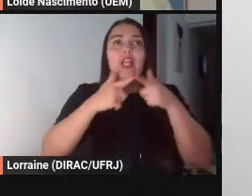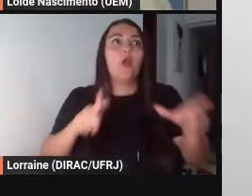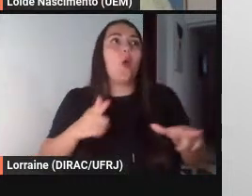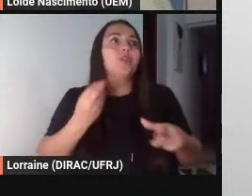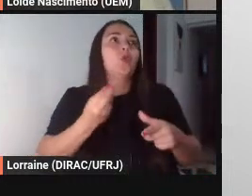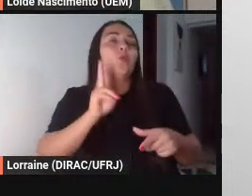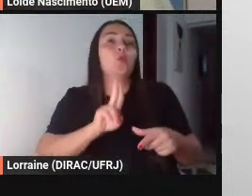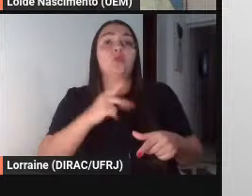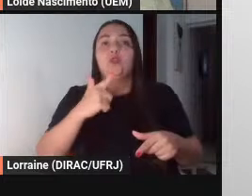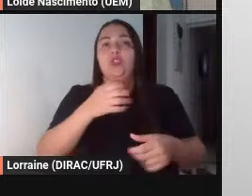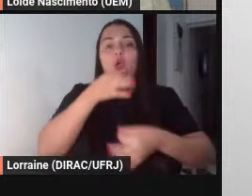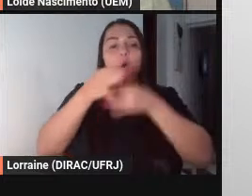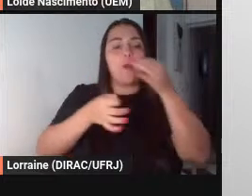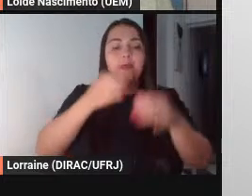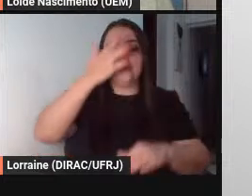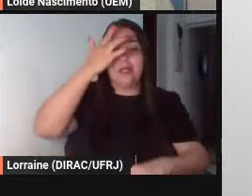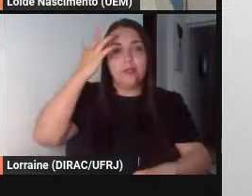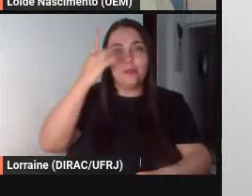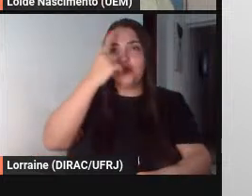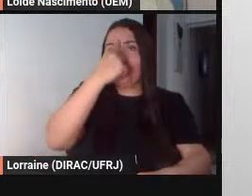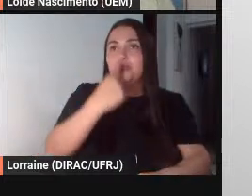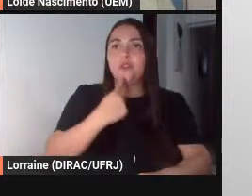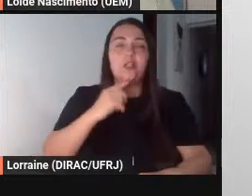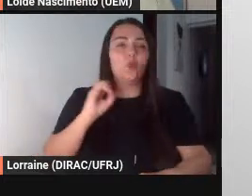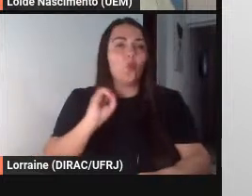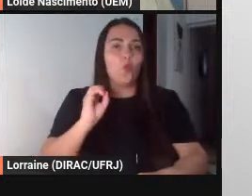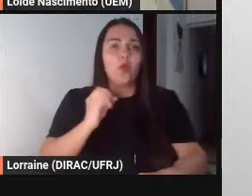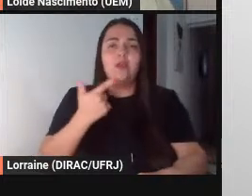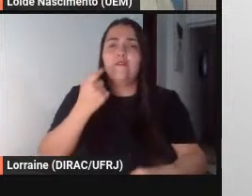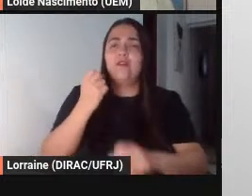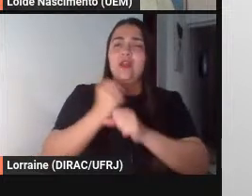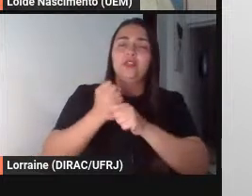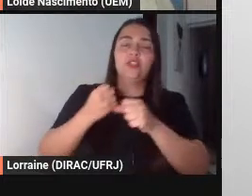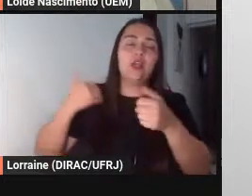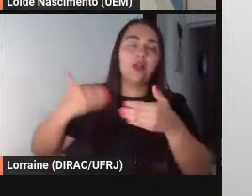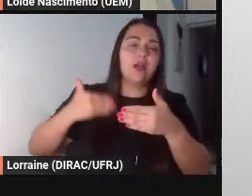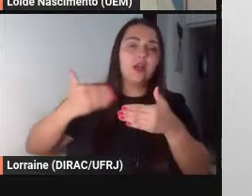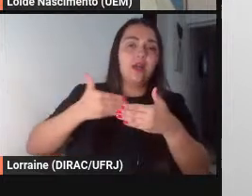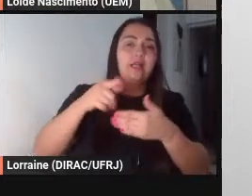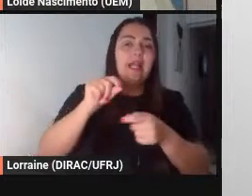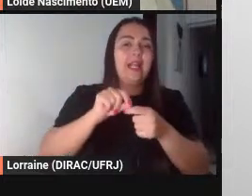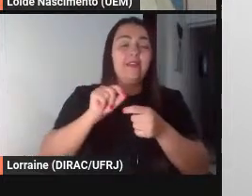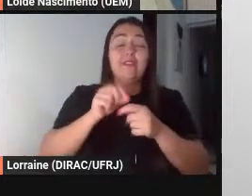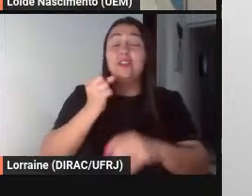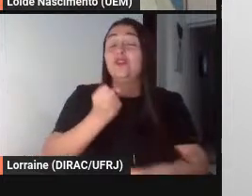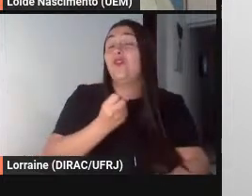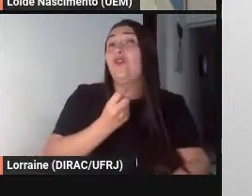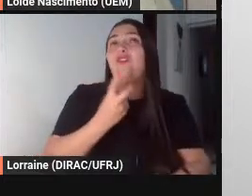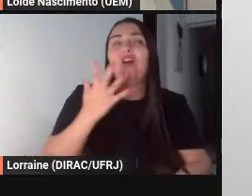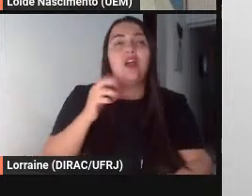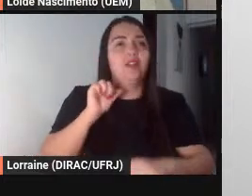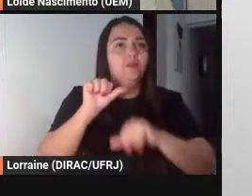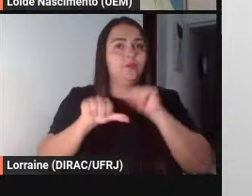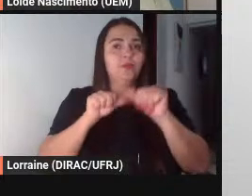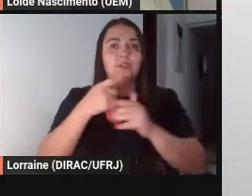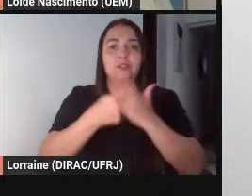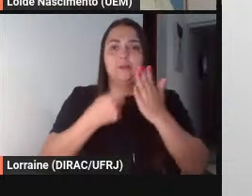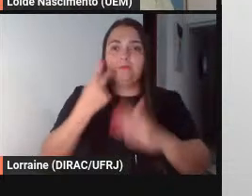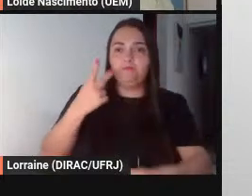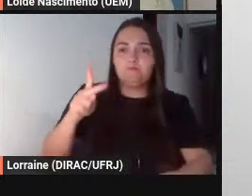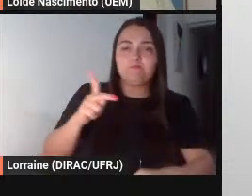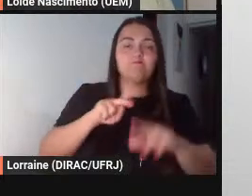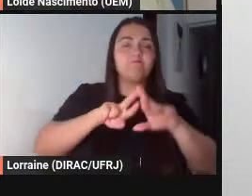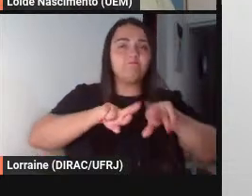personagens ao longo de 20 anos ele vai fazendo inúmeras modificações em seu texto em seus